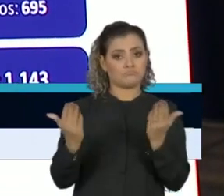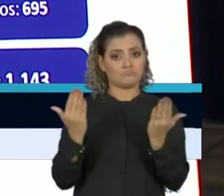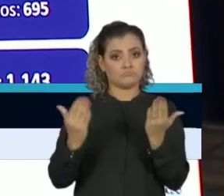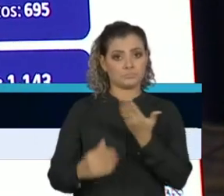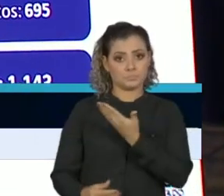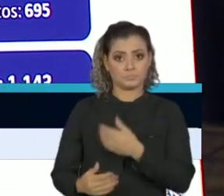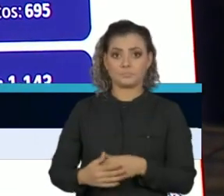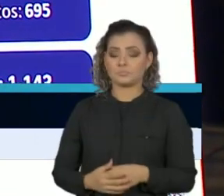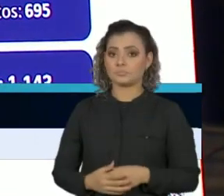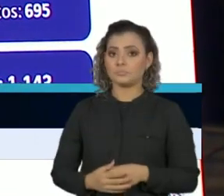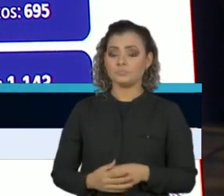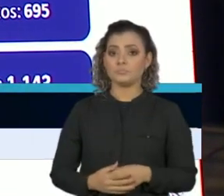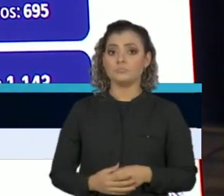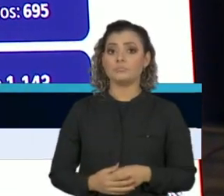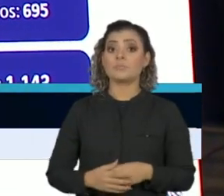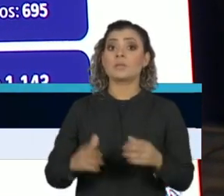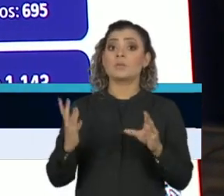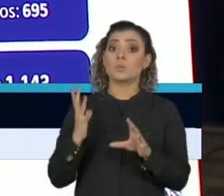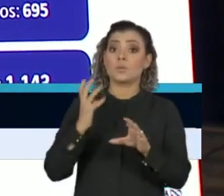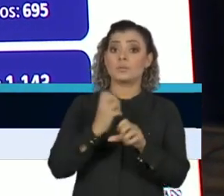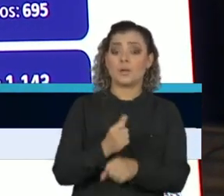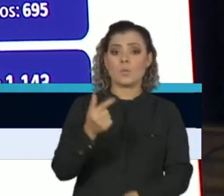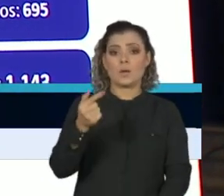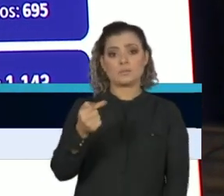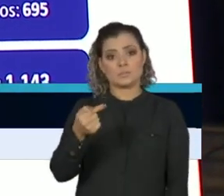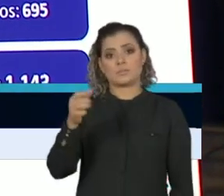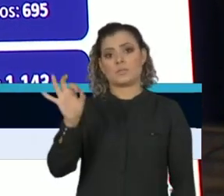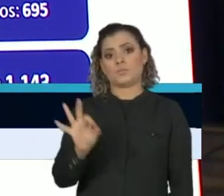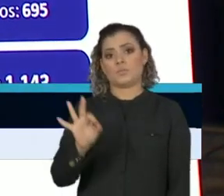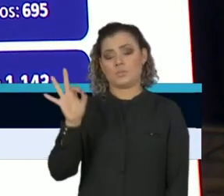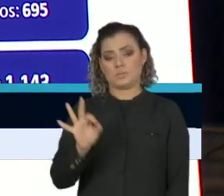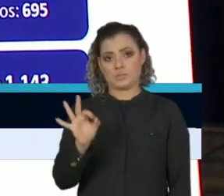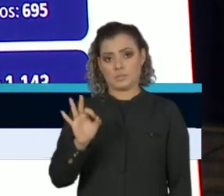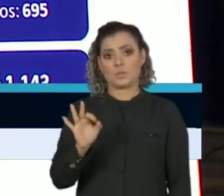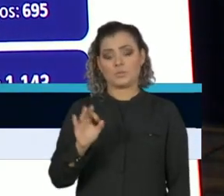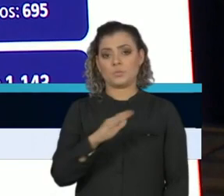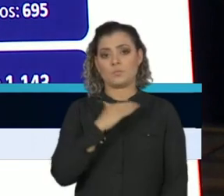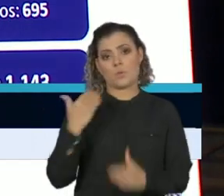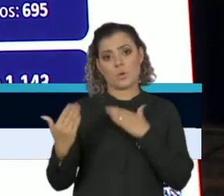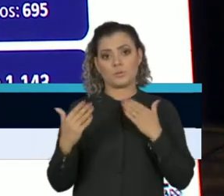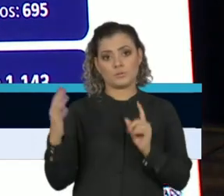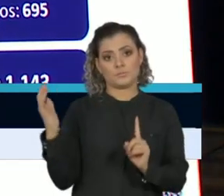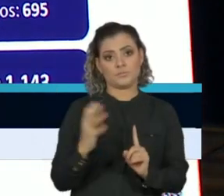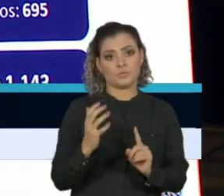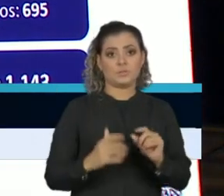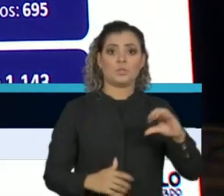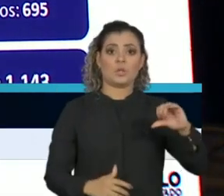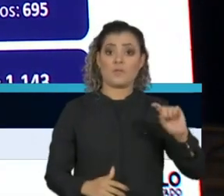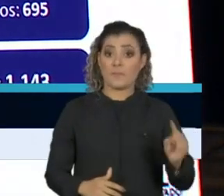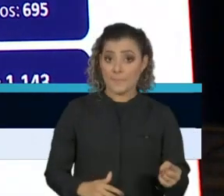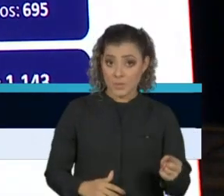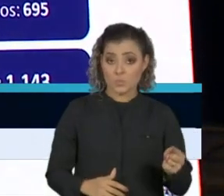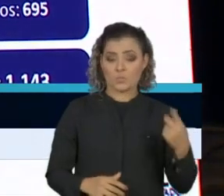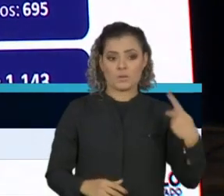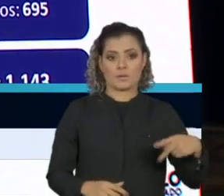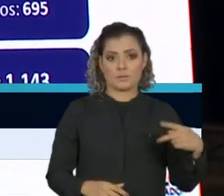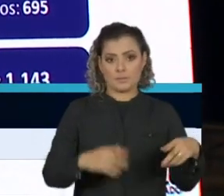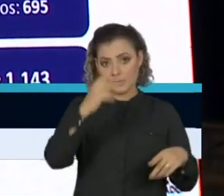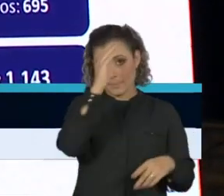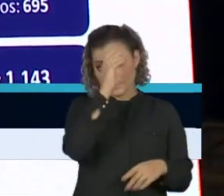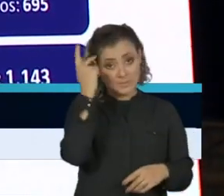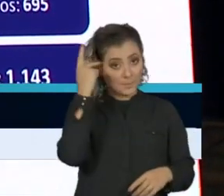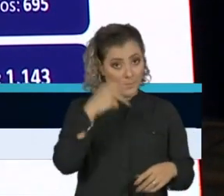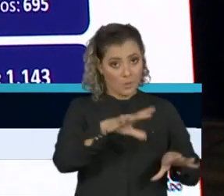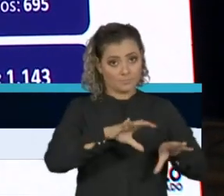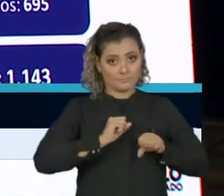Os dois atingem 7% de incidência de óbitos, tanto São Paulo quanto o Brasil, e